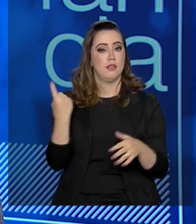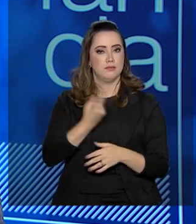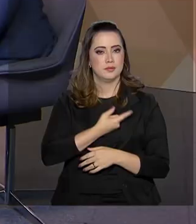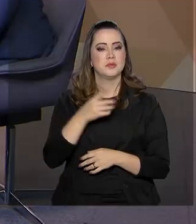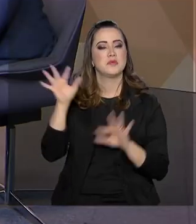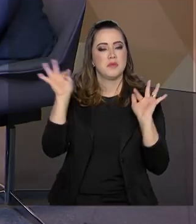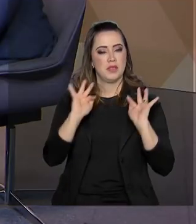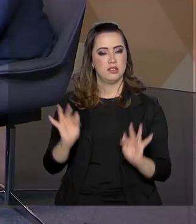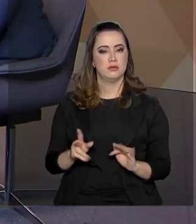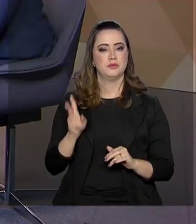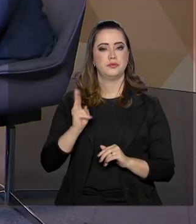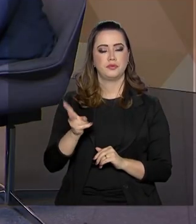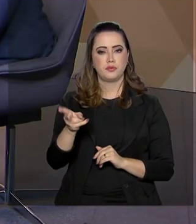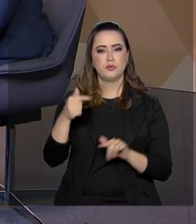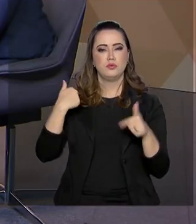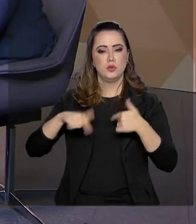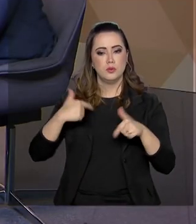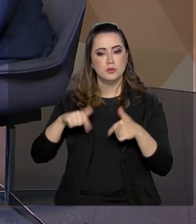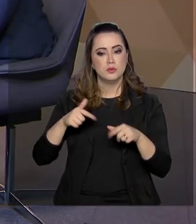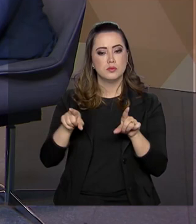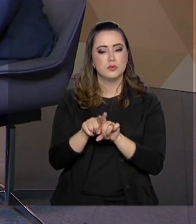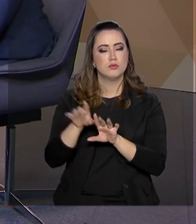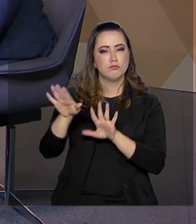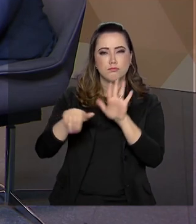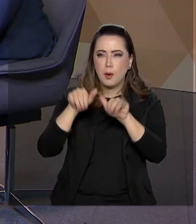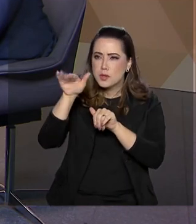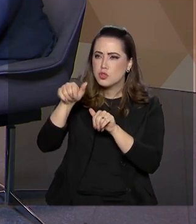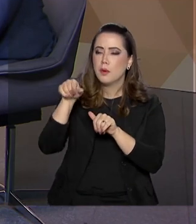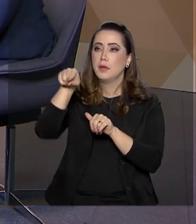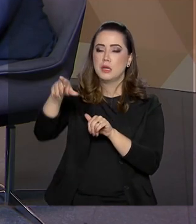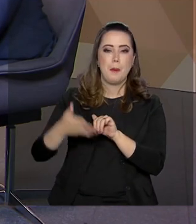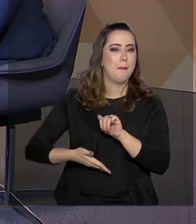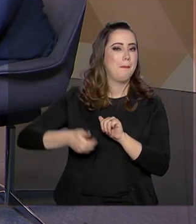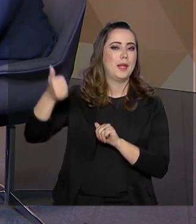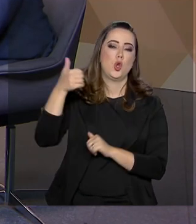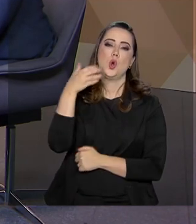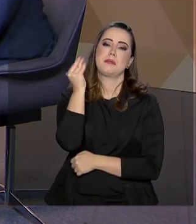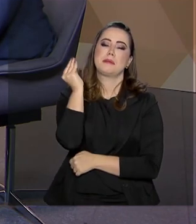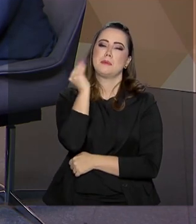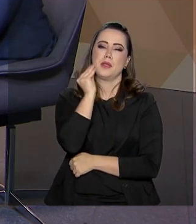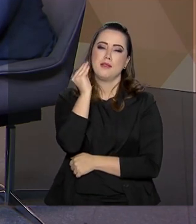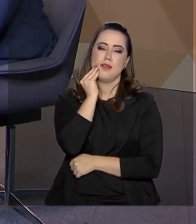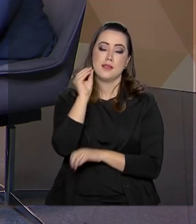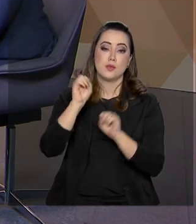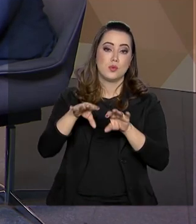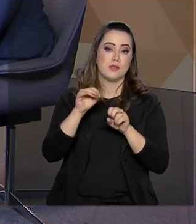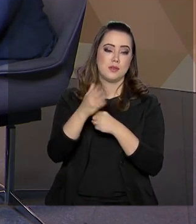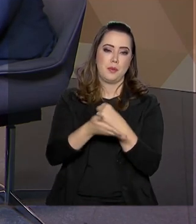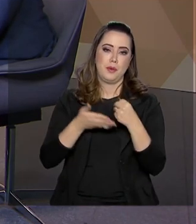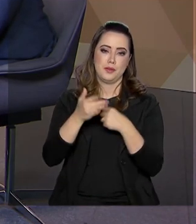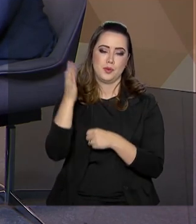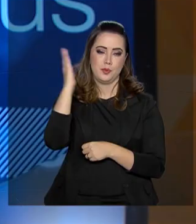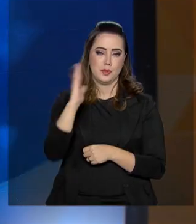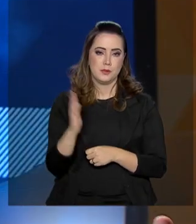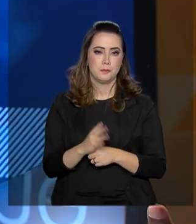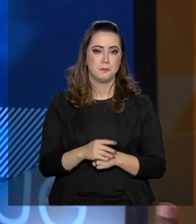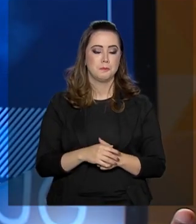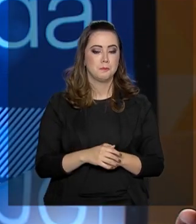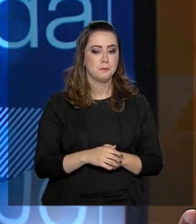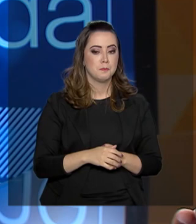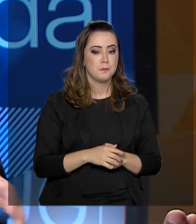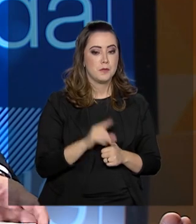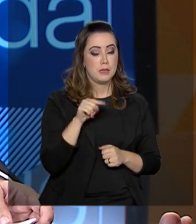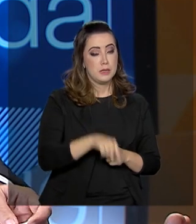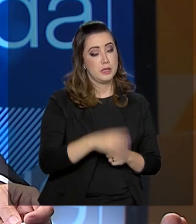em atuar, capturando as melhores experiências na educação básica brasileira. Aqui no Brasil em